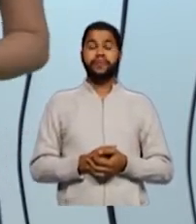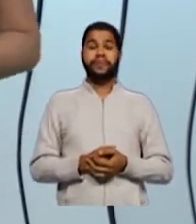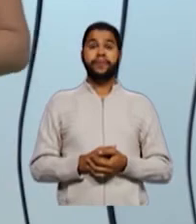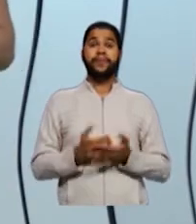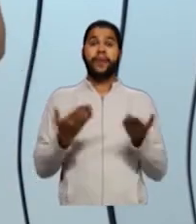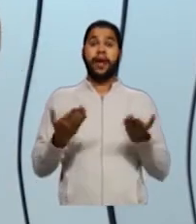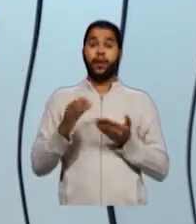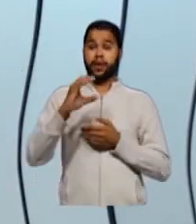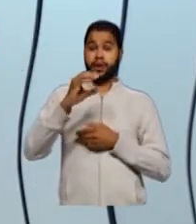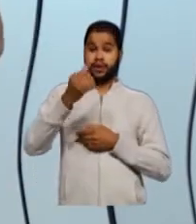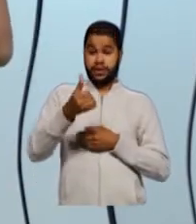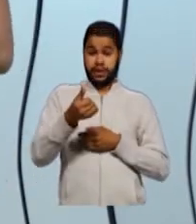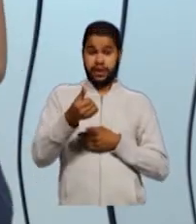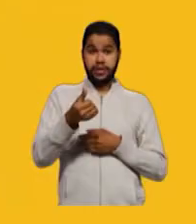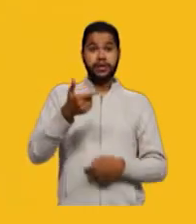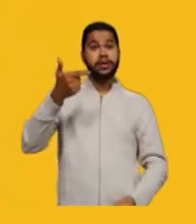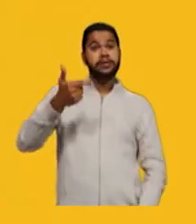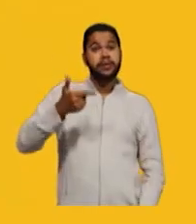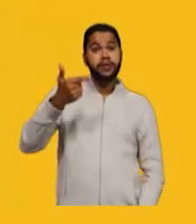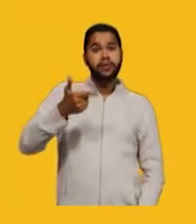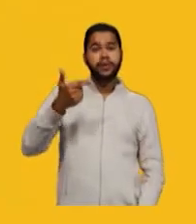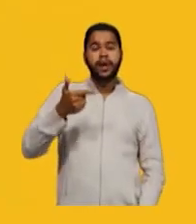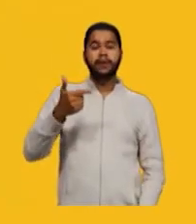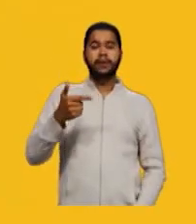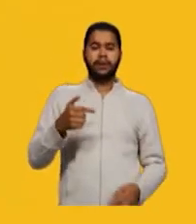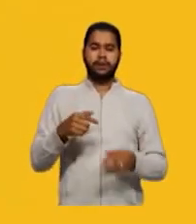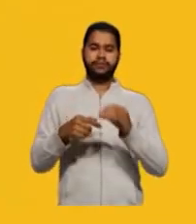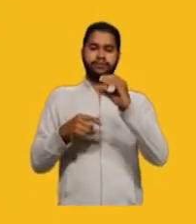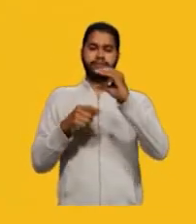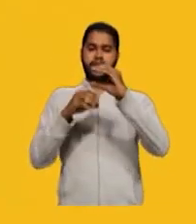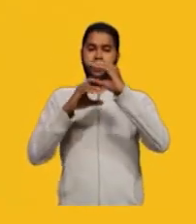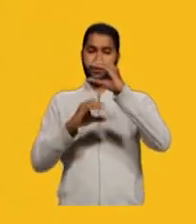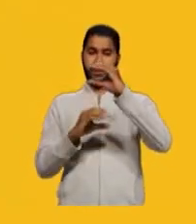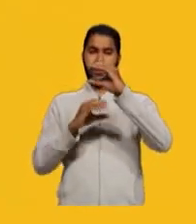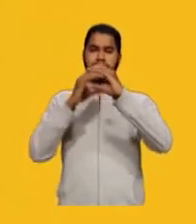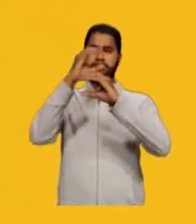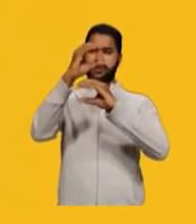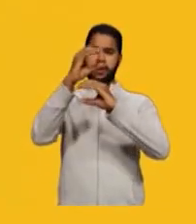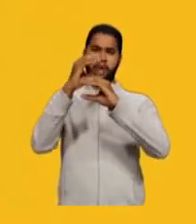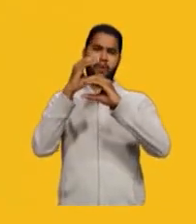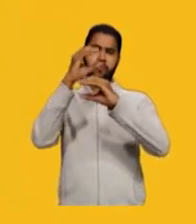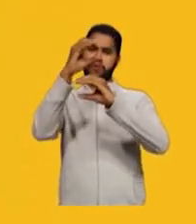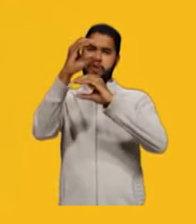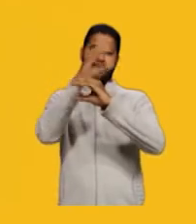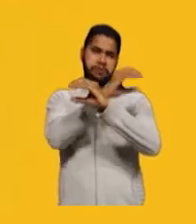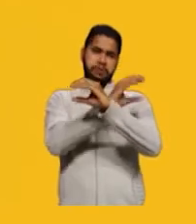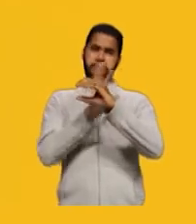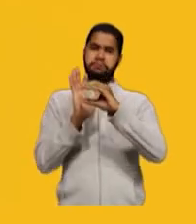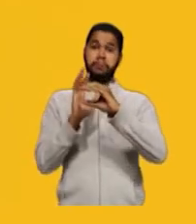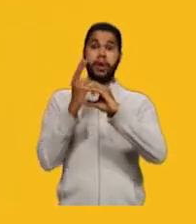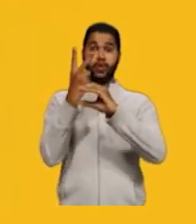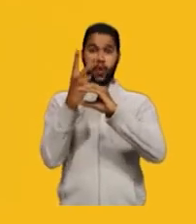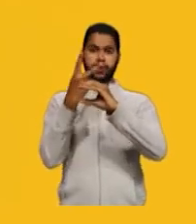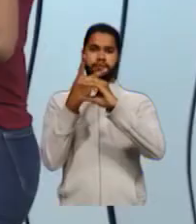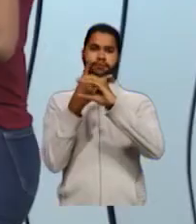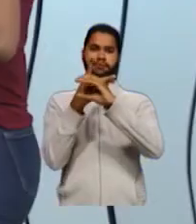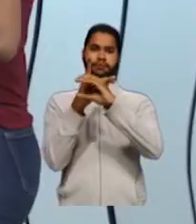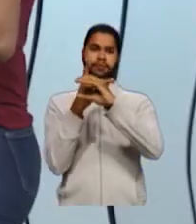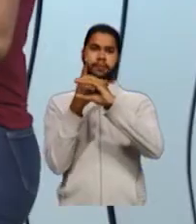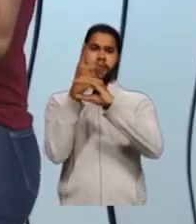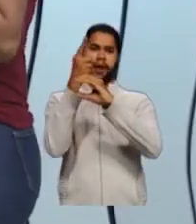Carbono secundário. Carbono secundário, ele tem que estar ligado a outros dois carbonos. Então, o carbono